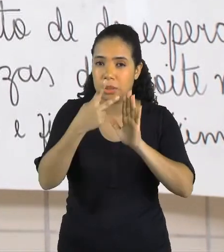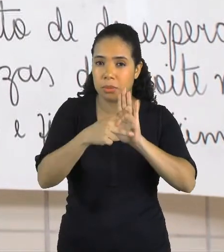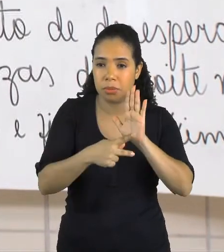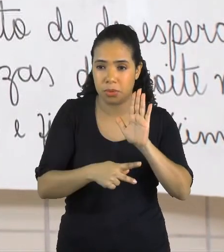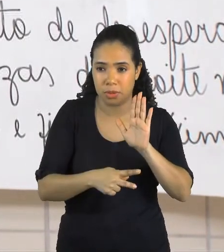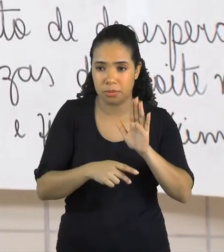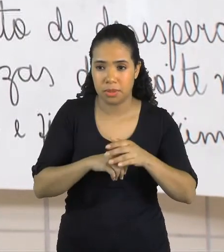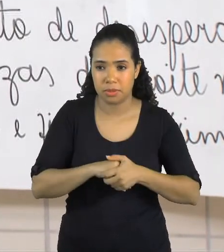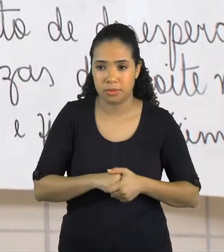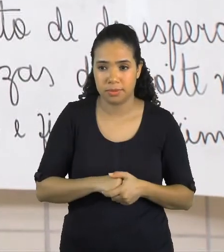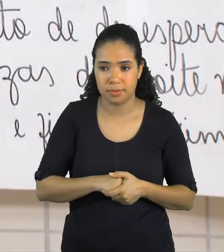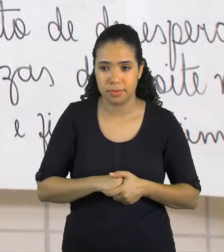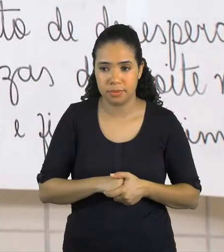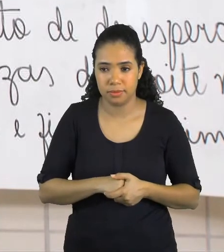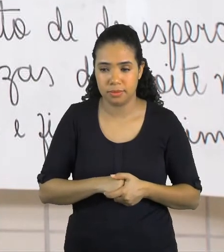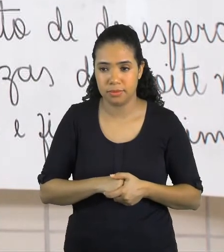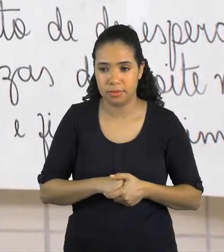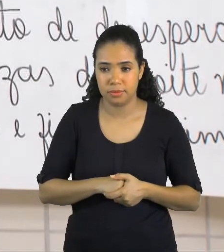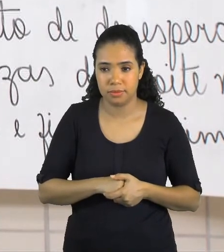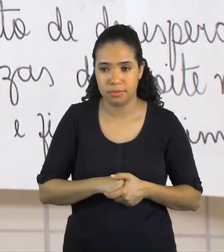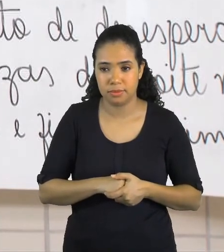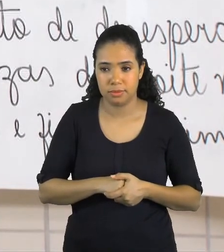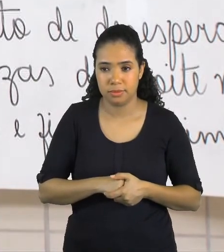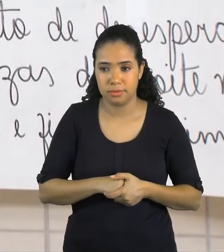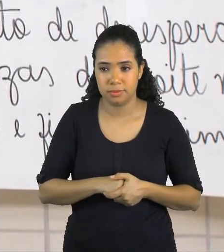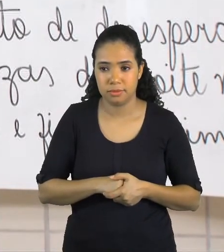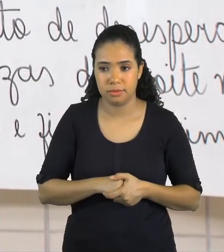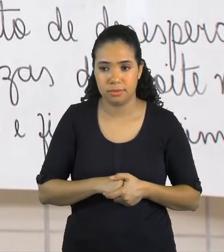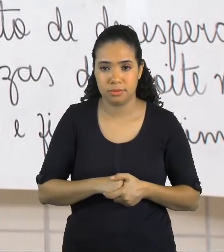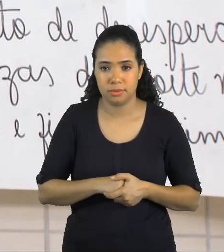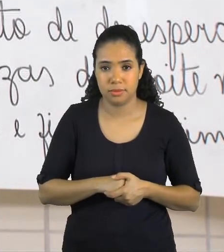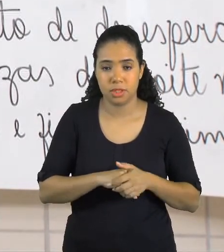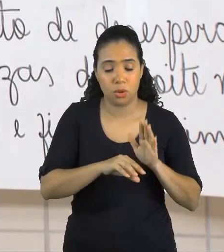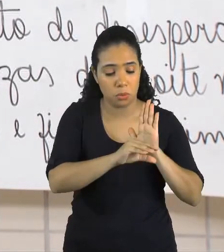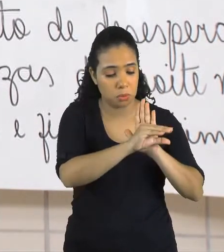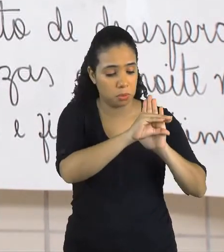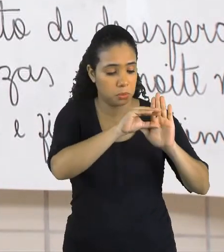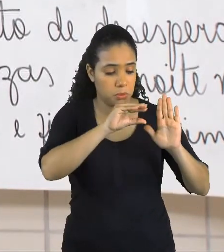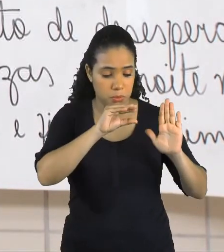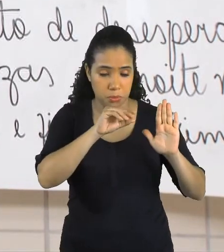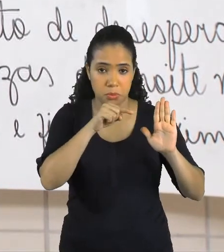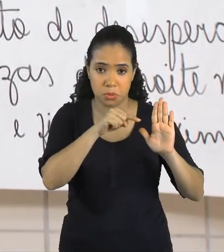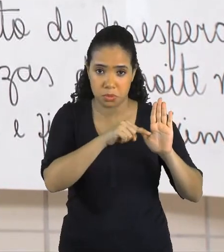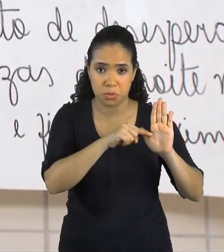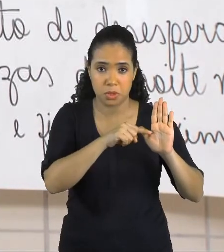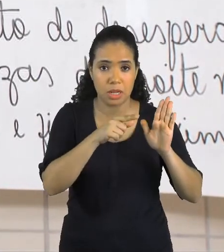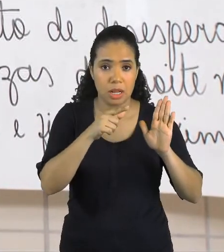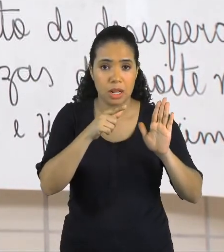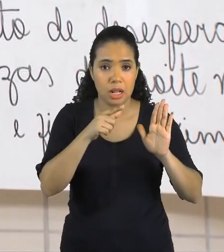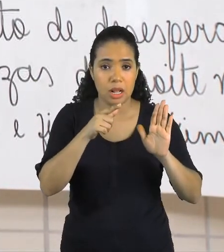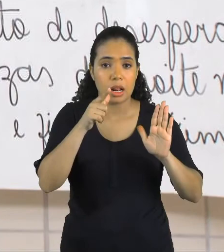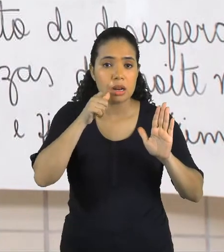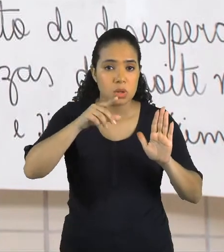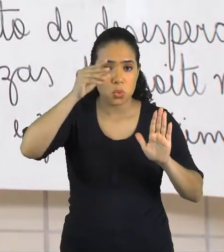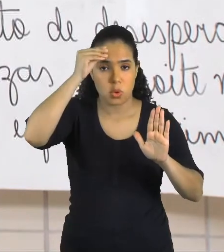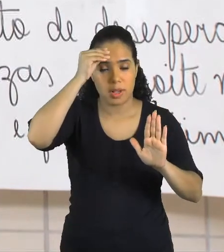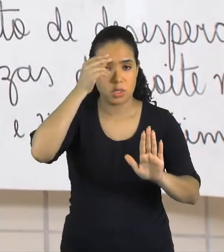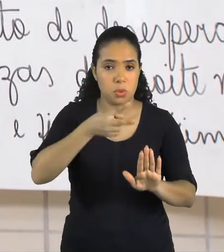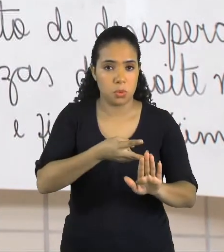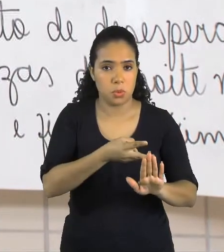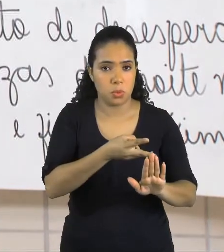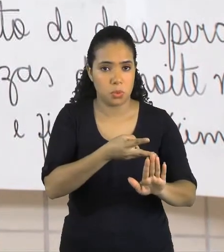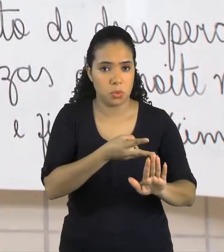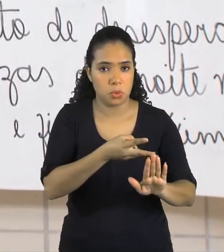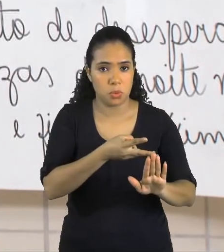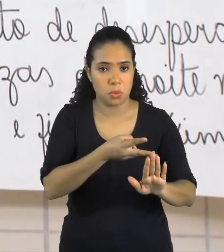esses versos, o conteúdo desses versos para a linguagem conotativa, eu vou ver o o eu